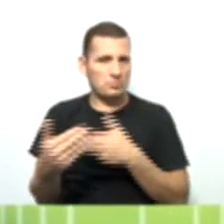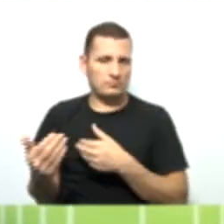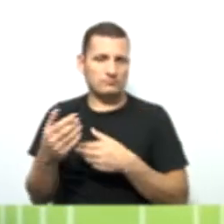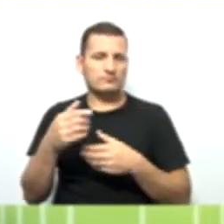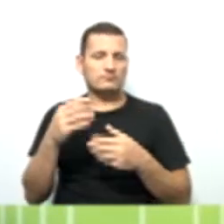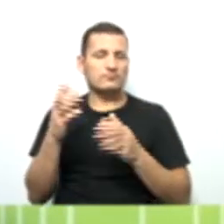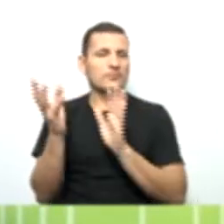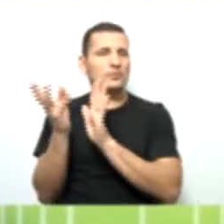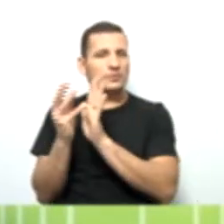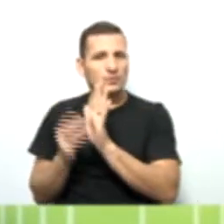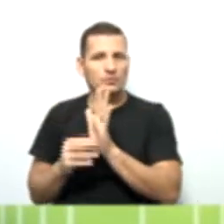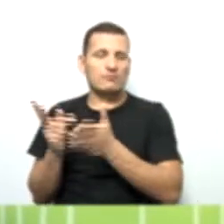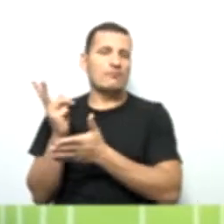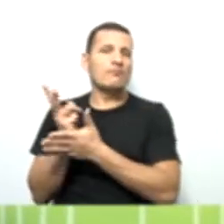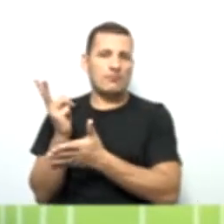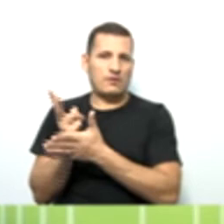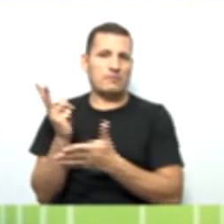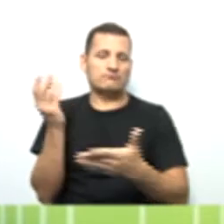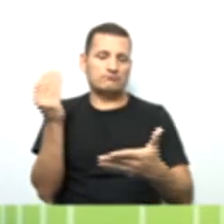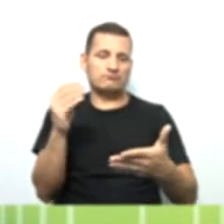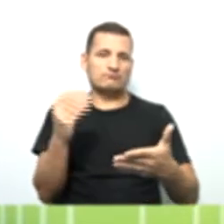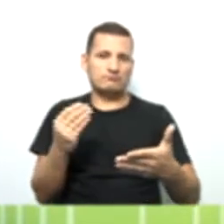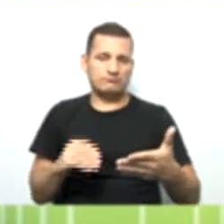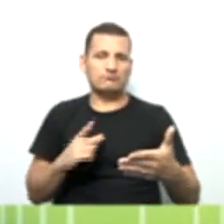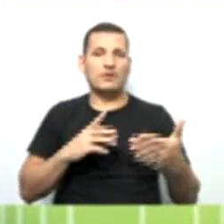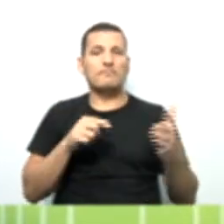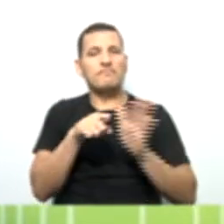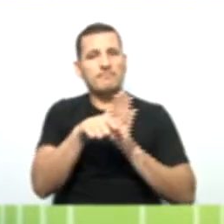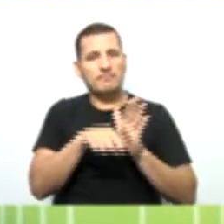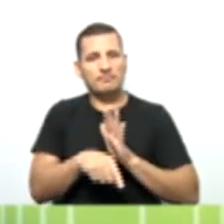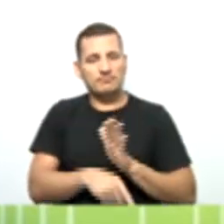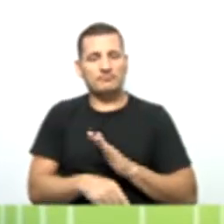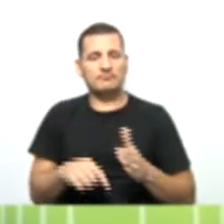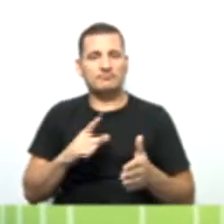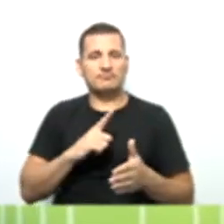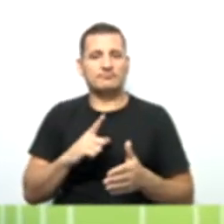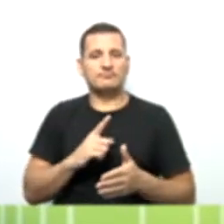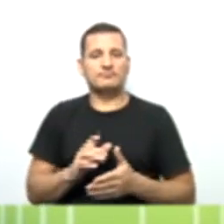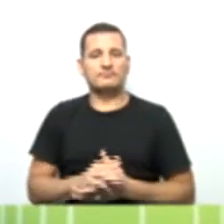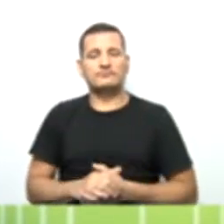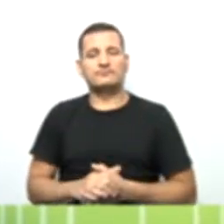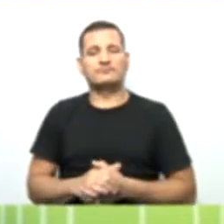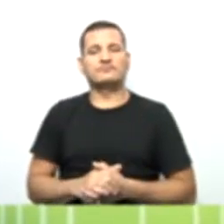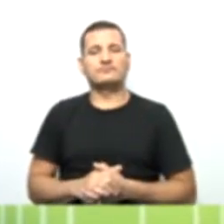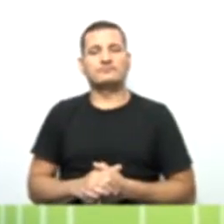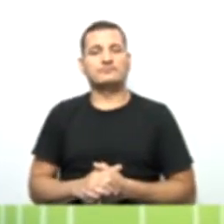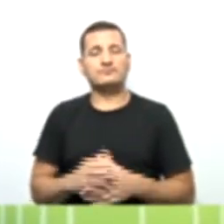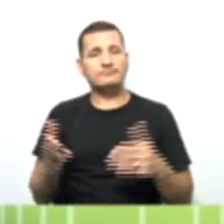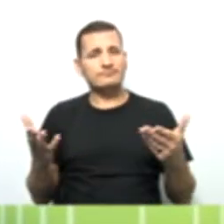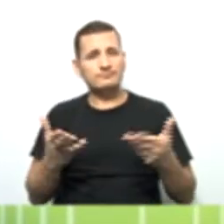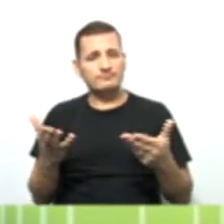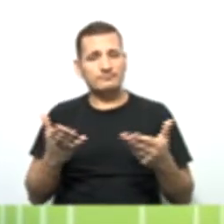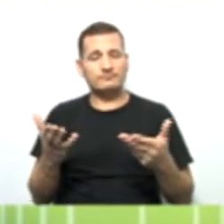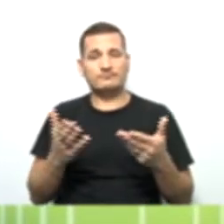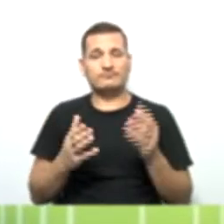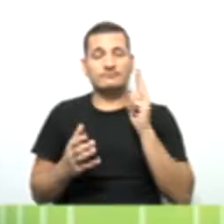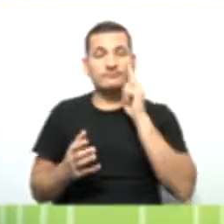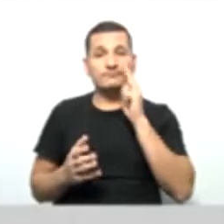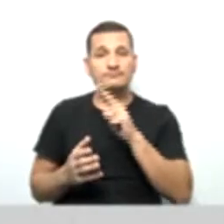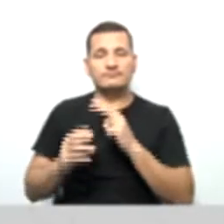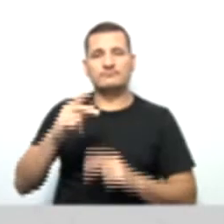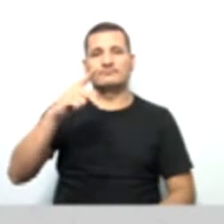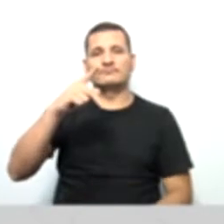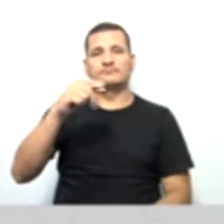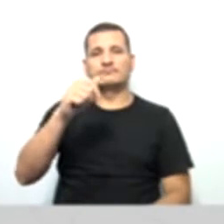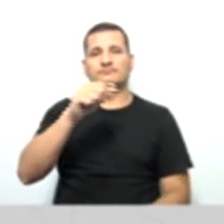todos esses temas estarão presentes dentro da prova. Certo, gente? Agora, vamos ver o quê? Contas do passivo. Vamos